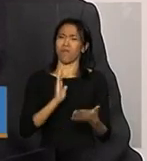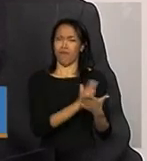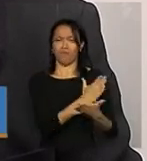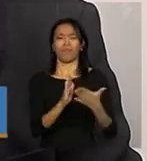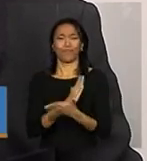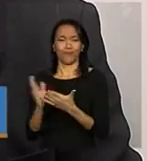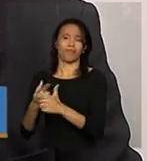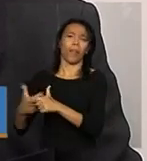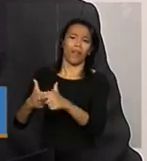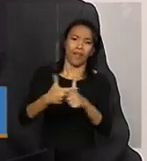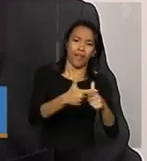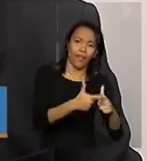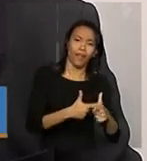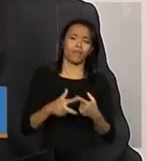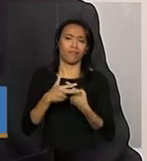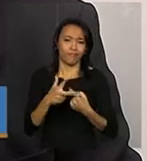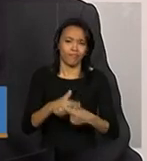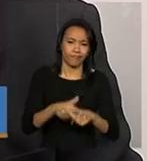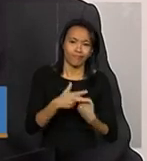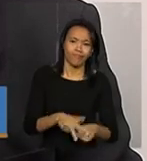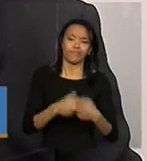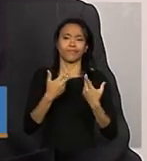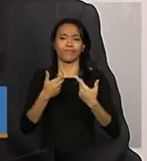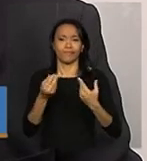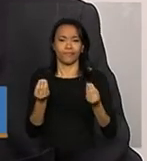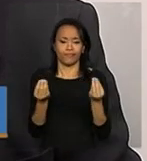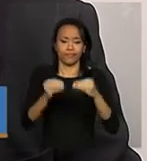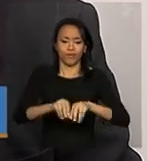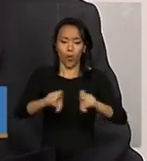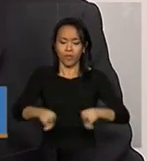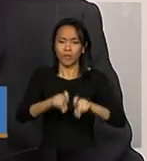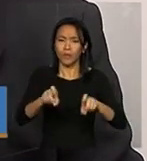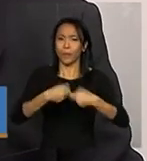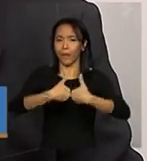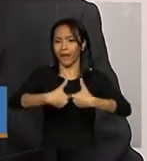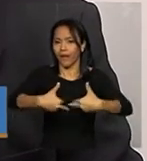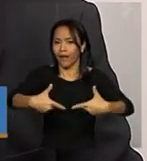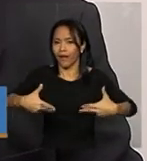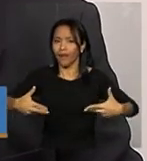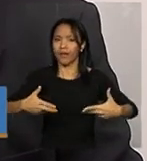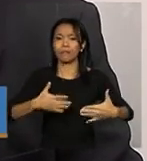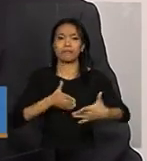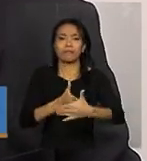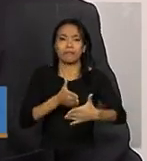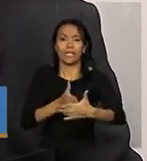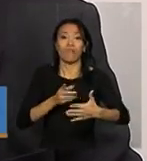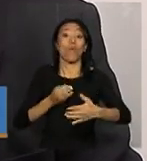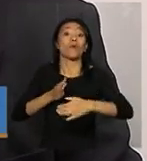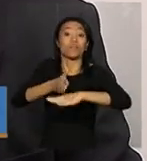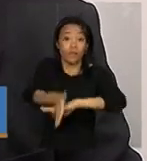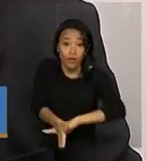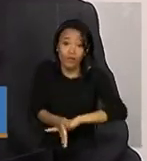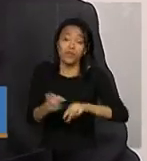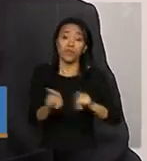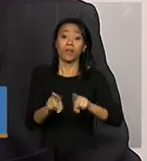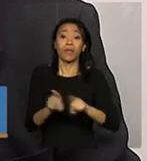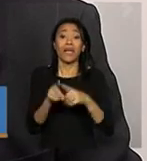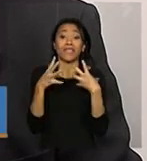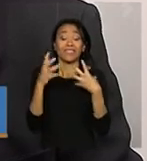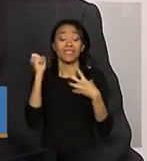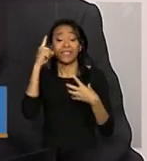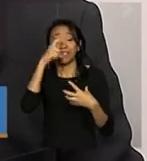de ordem técnica e operacional em relação ao acesso e também uma dificuldade dos municípios em